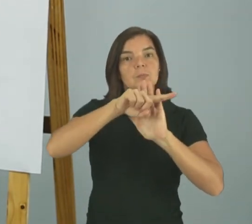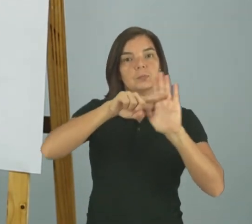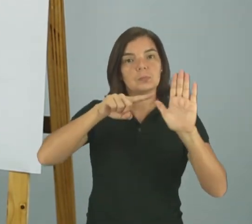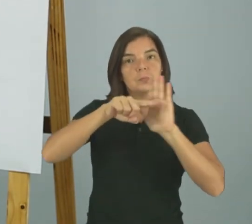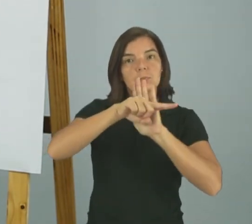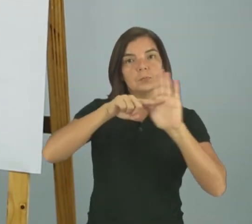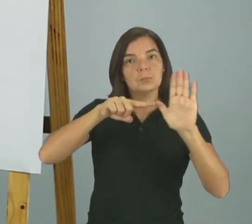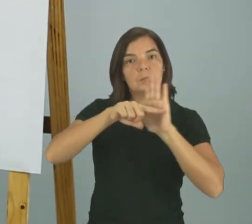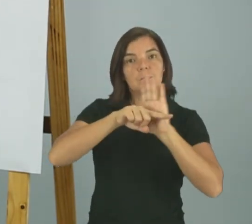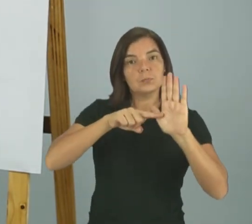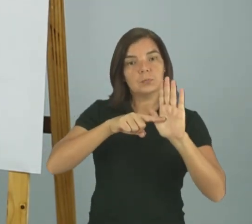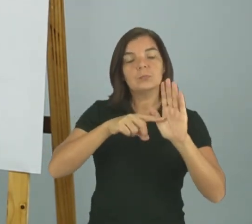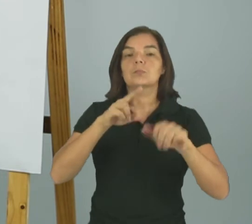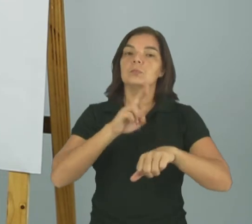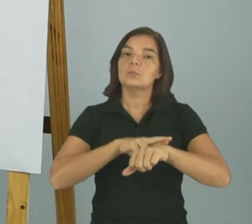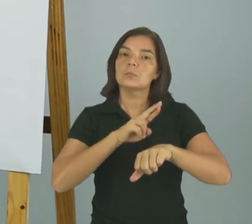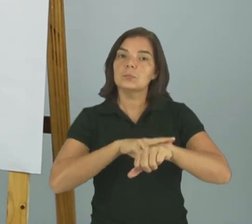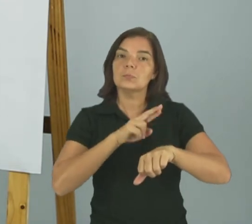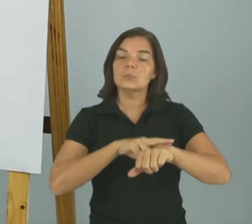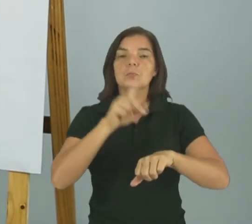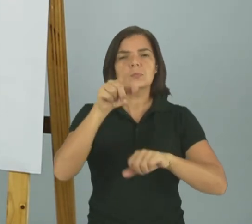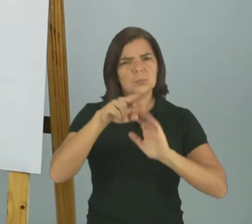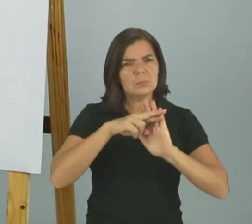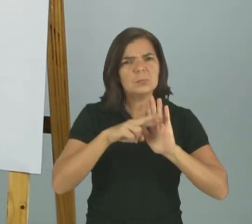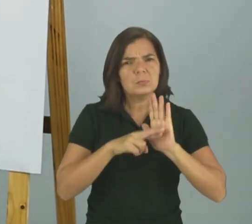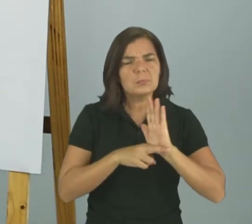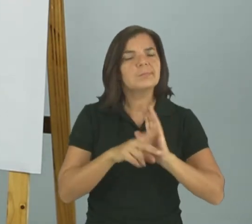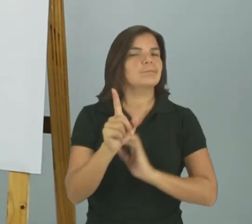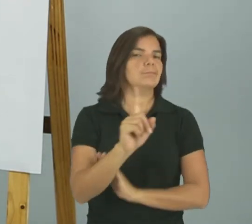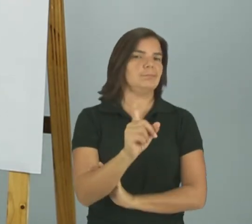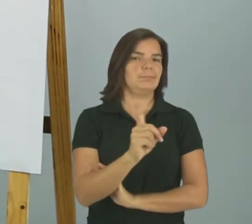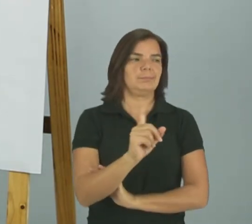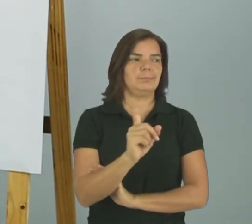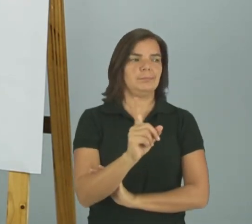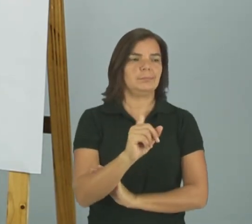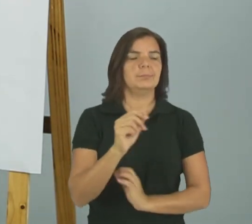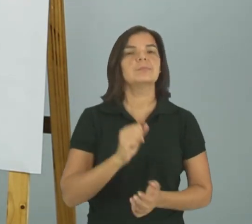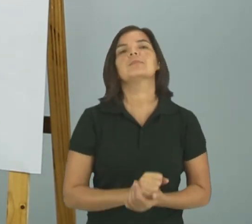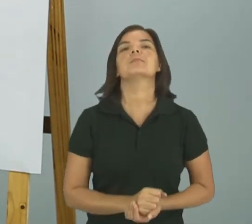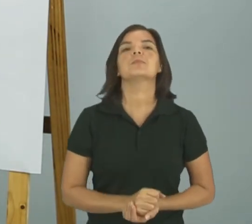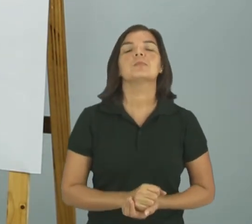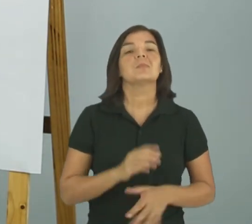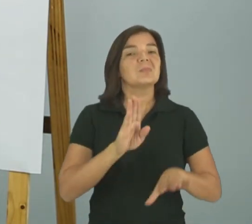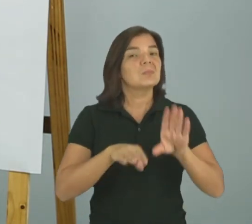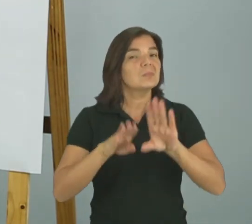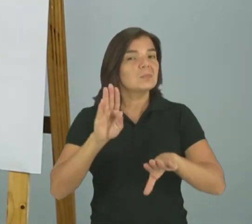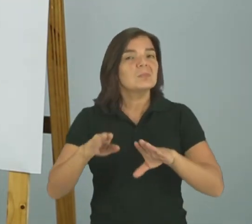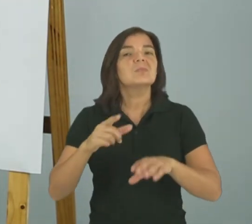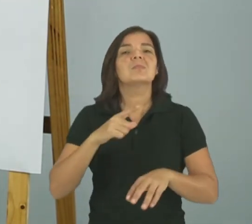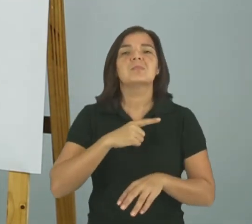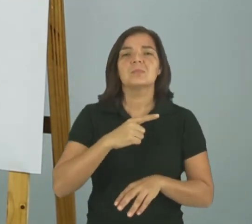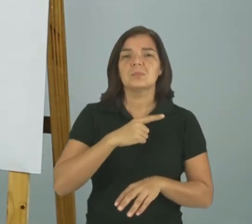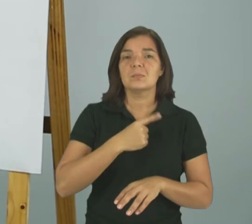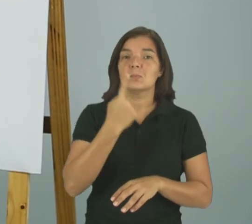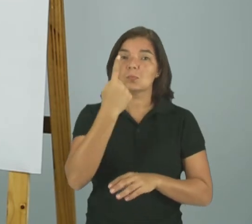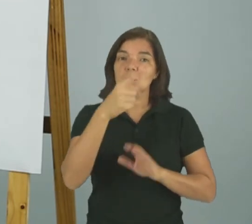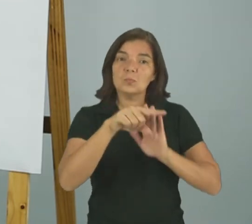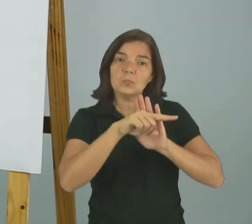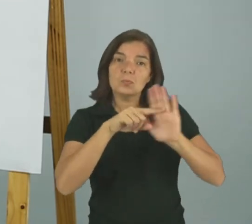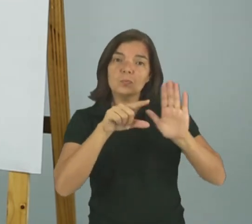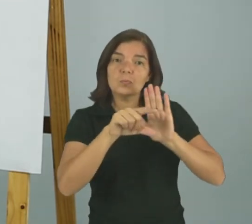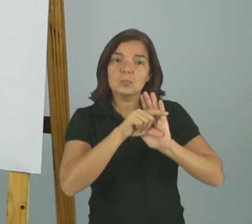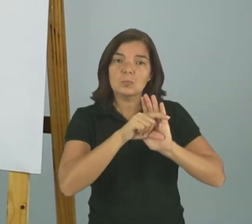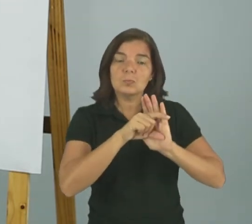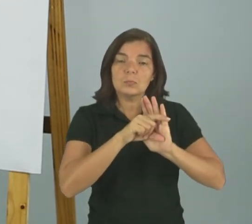Certo? E a rima Isso aí é uma regra? Não Muitas vezes Tem muitos poemas Que só tem uma estrofe É um